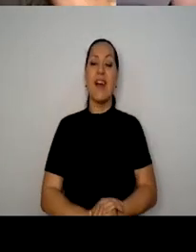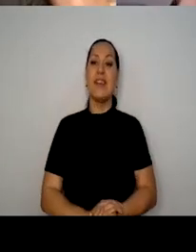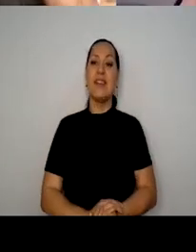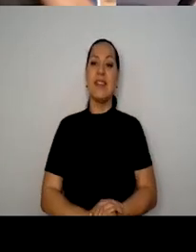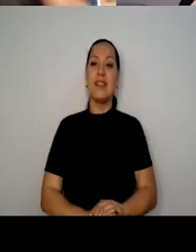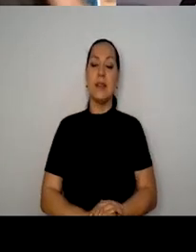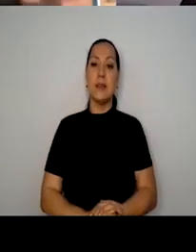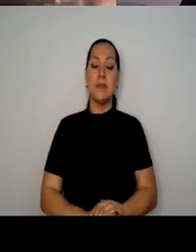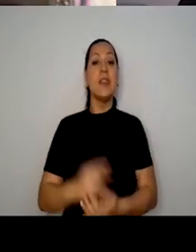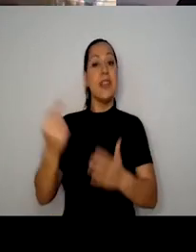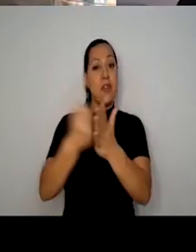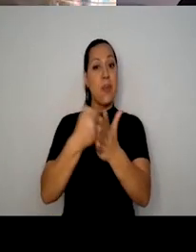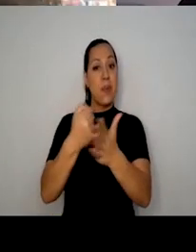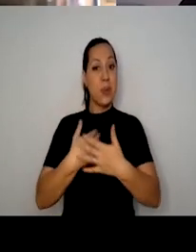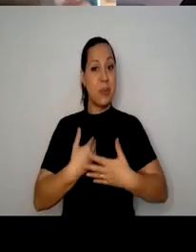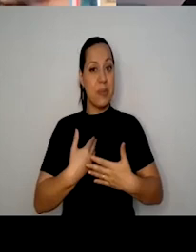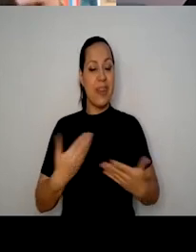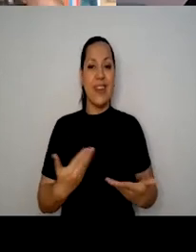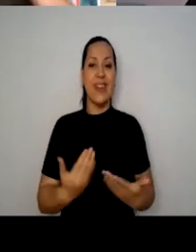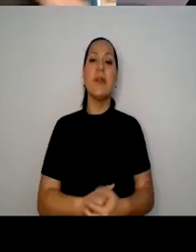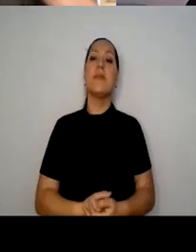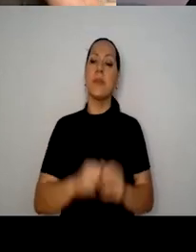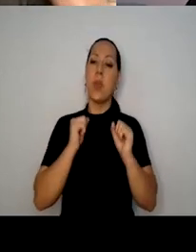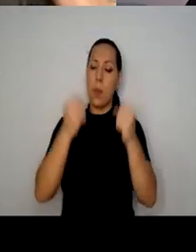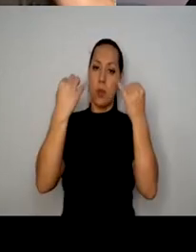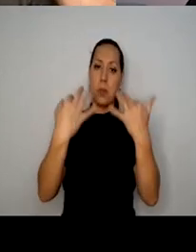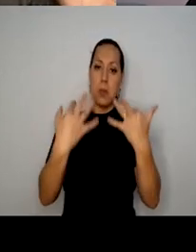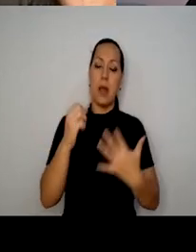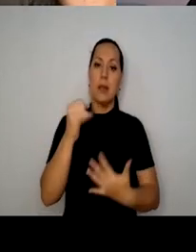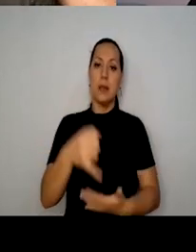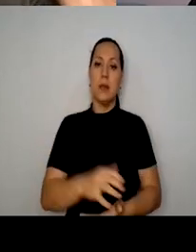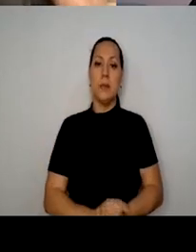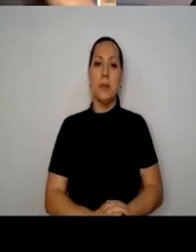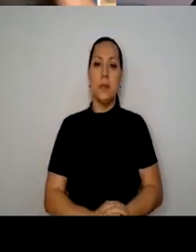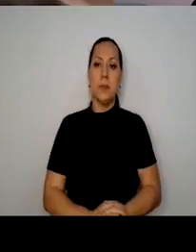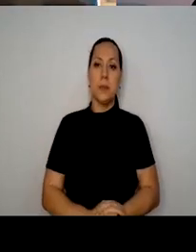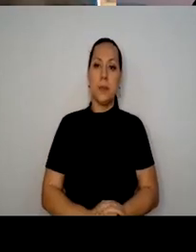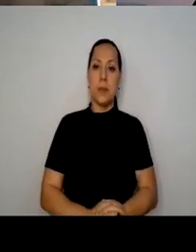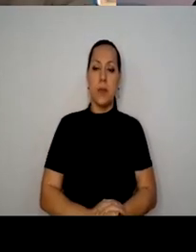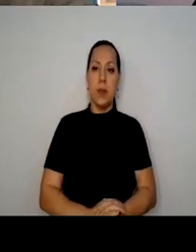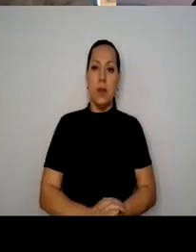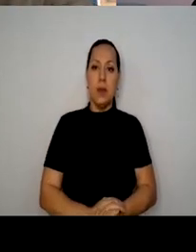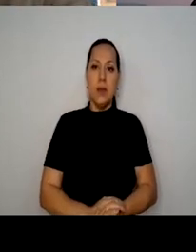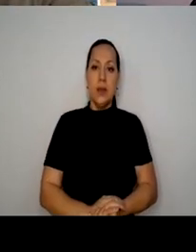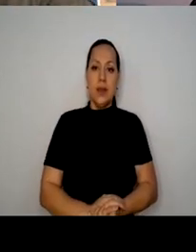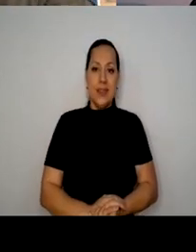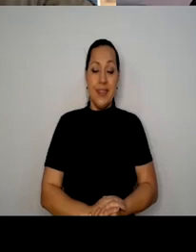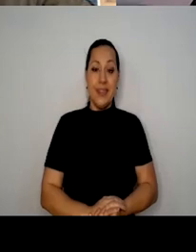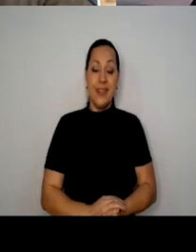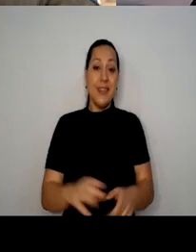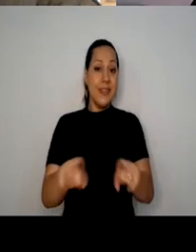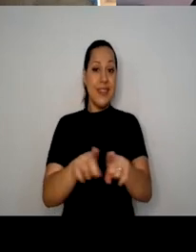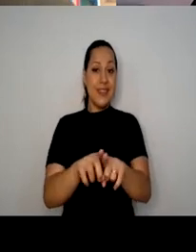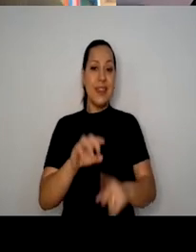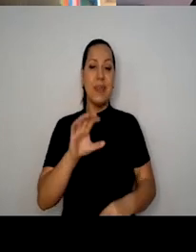Veio uma pergunta para mim aí agora. Posso falar, sim, e também é isso, também é